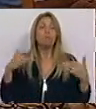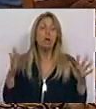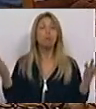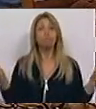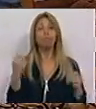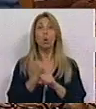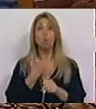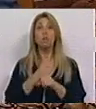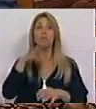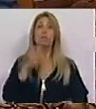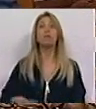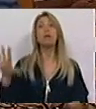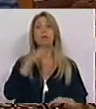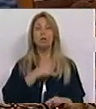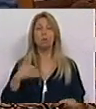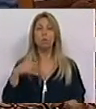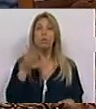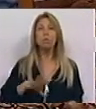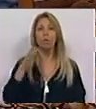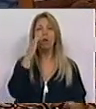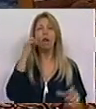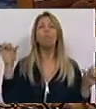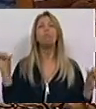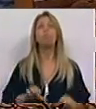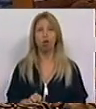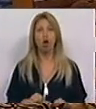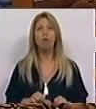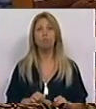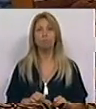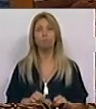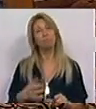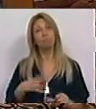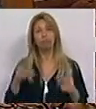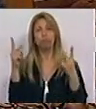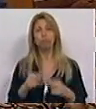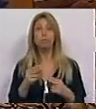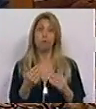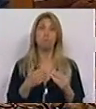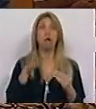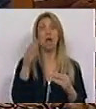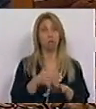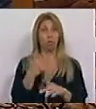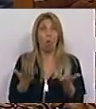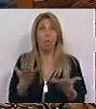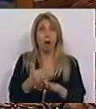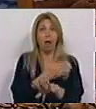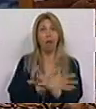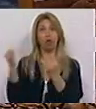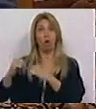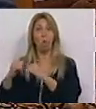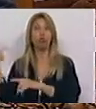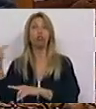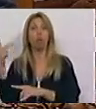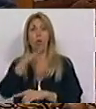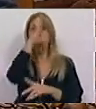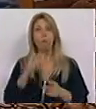de Saúde que a situação atinge contornos mais graves. Apostado em cortar mais do que o acordado com a Troika, o Governo desinvestiu